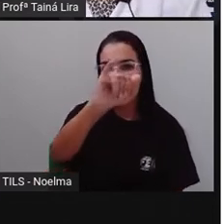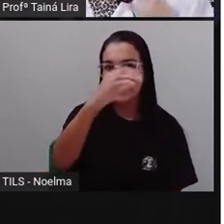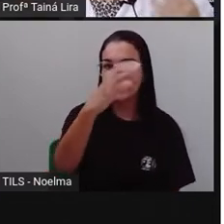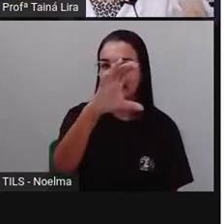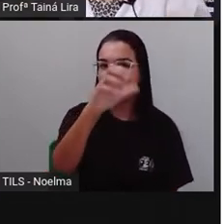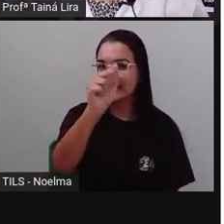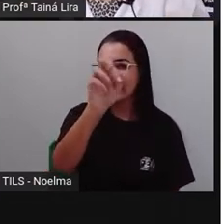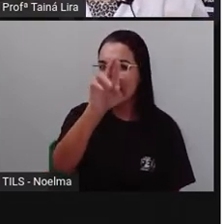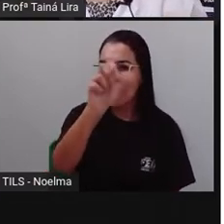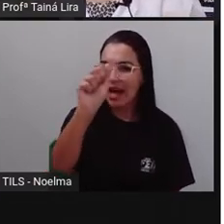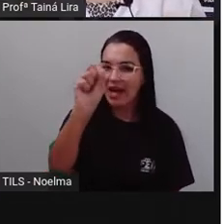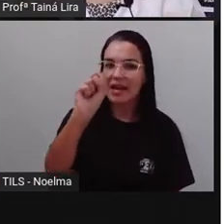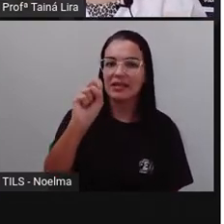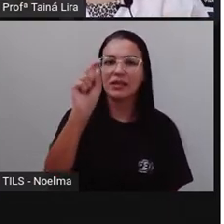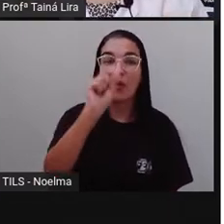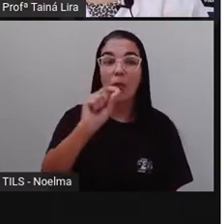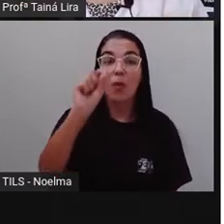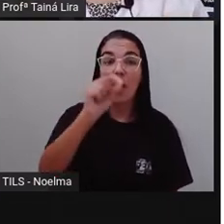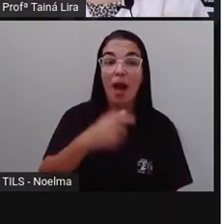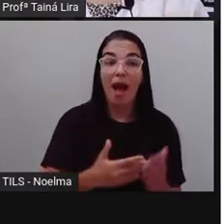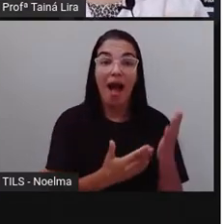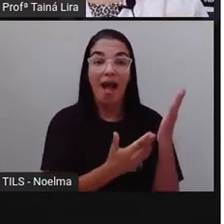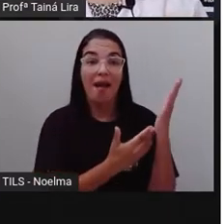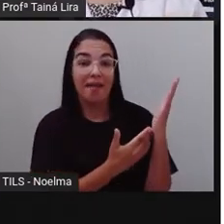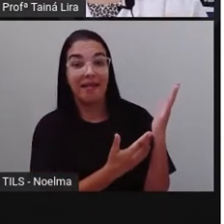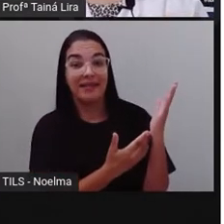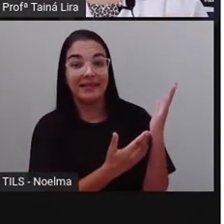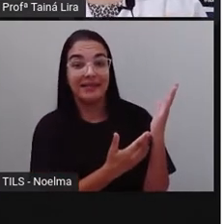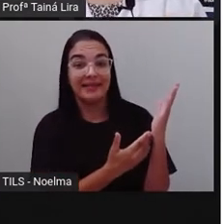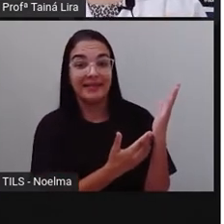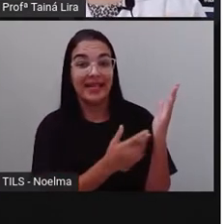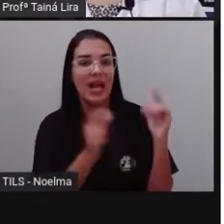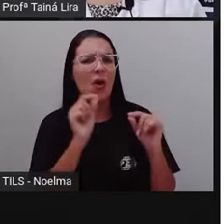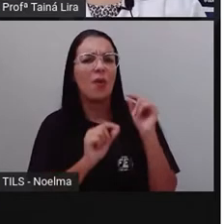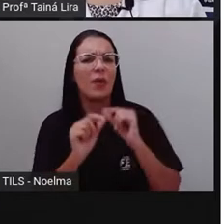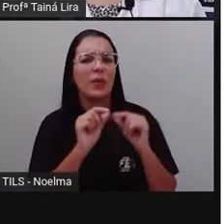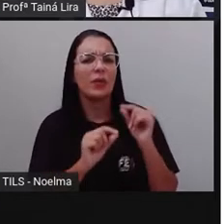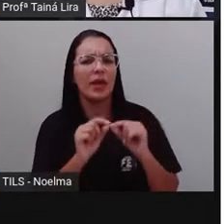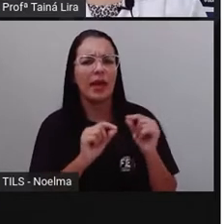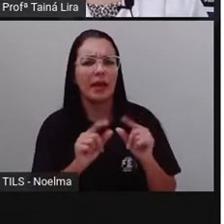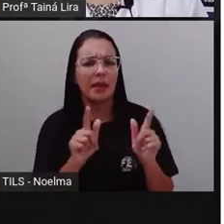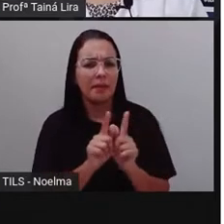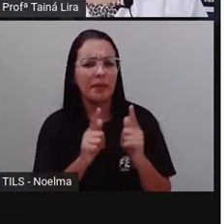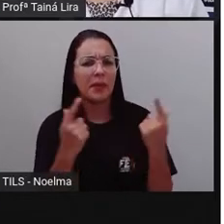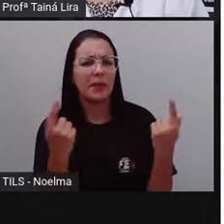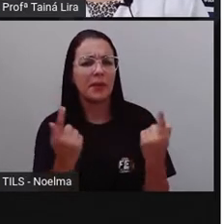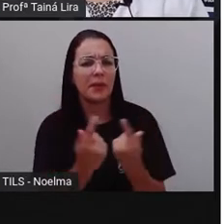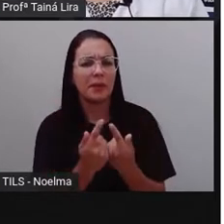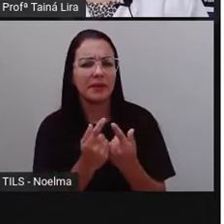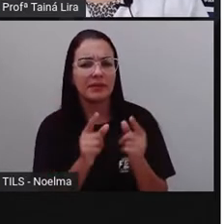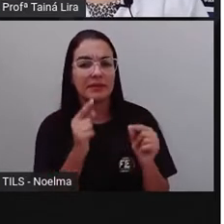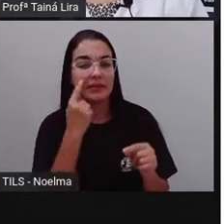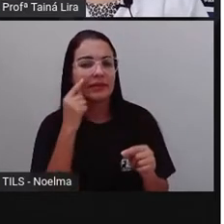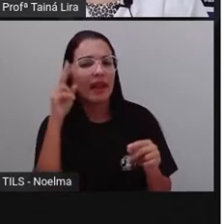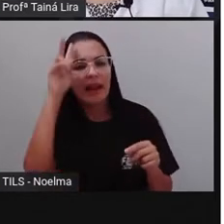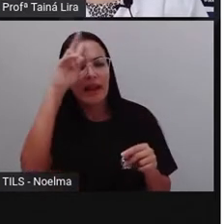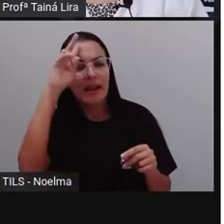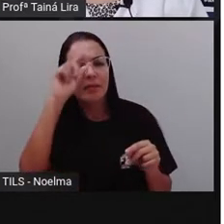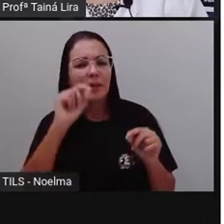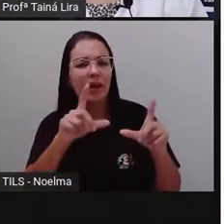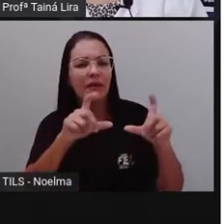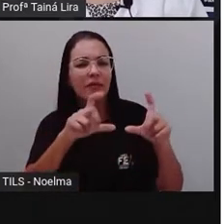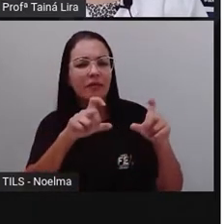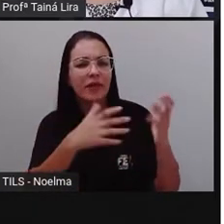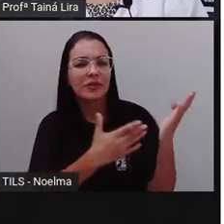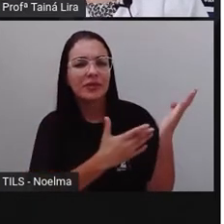E o que são os caissaras? Olha lá na imagem. Isso aqui lembra o quê a vocês? É uma região de quê aí,